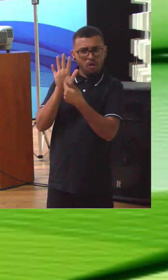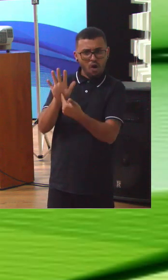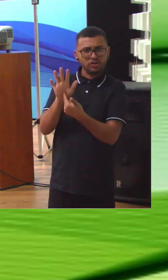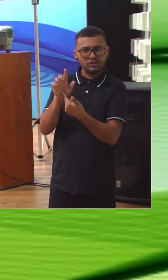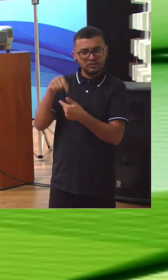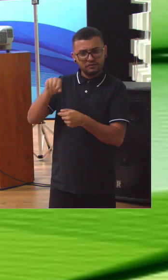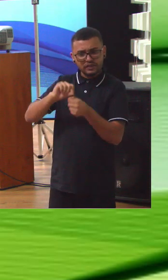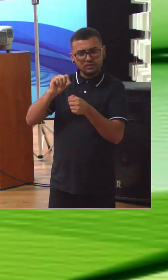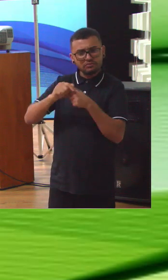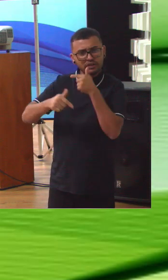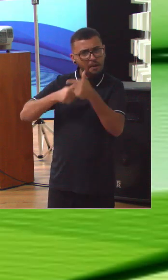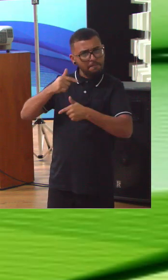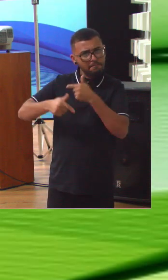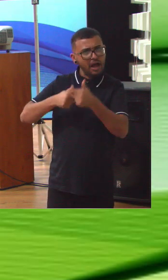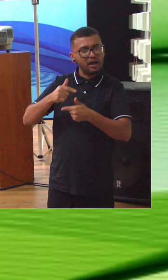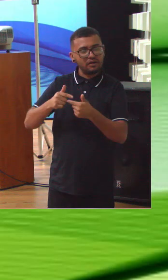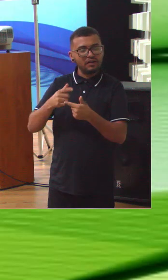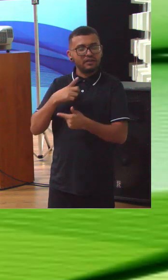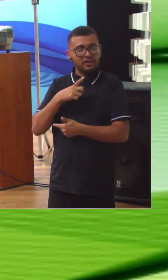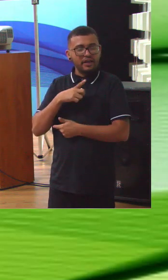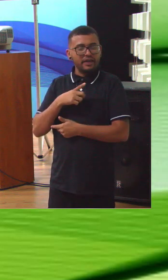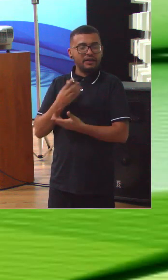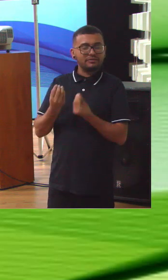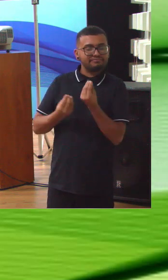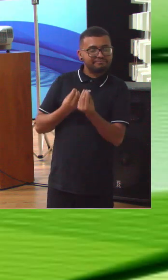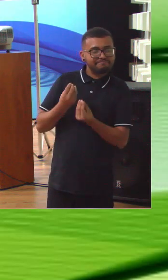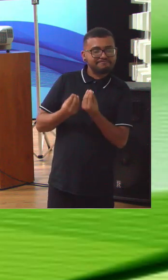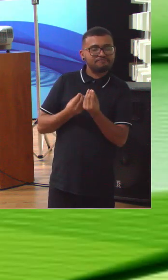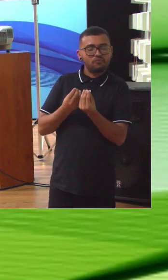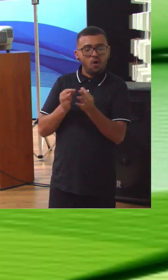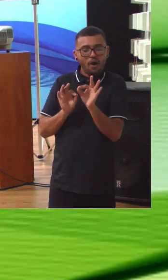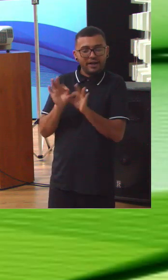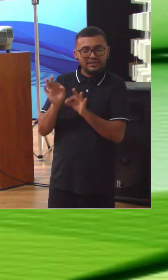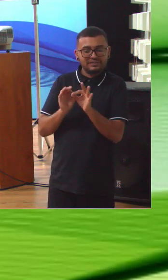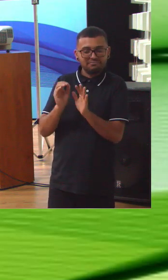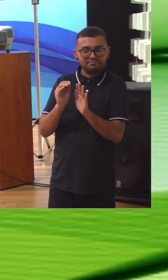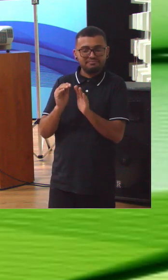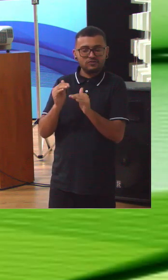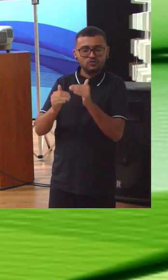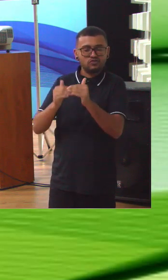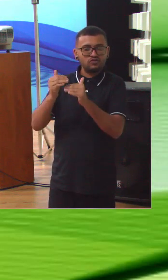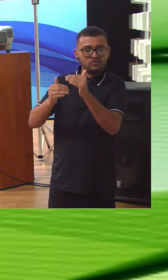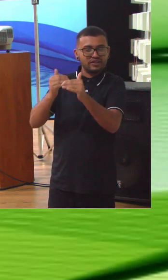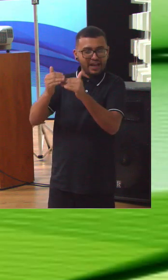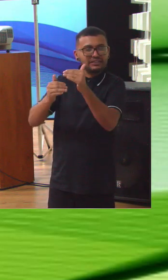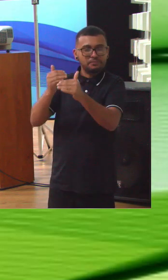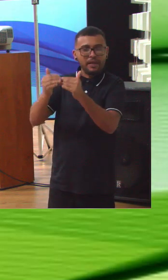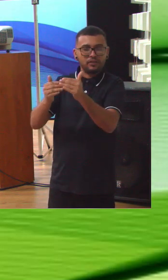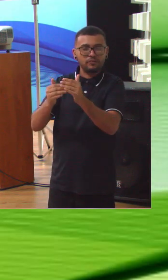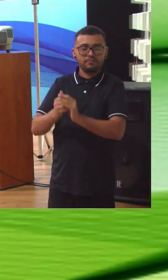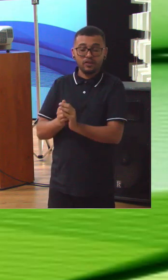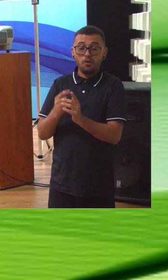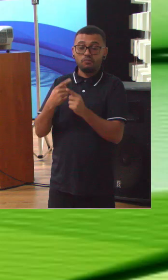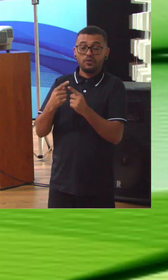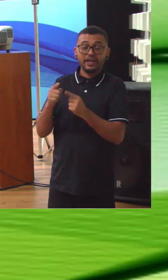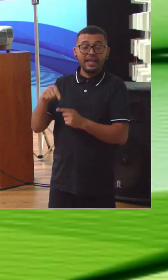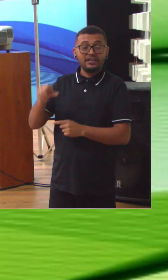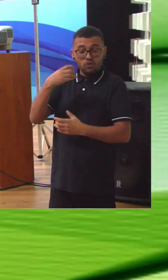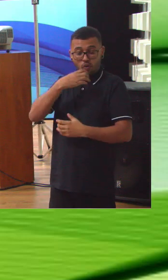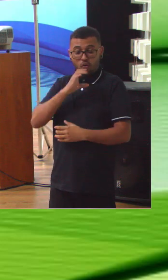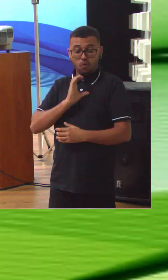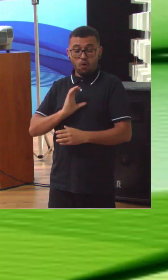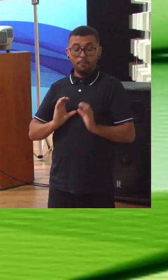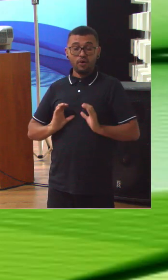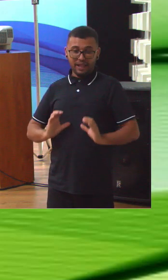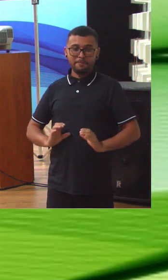significa que nós vamos ter vantagens do amadurecimento decorrente desse tipo de mudança comportamental